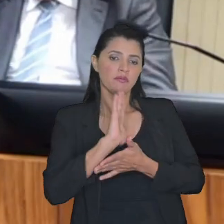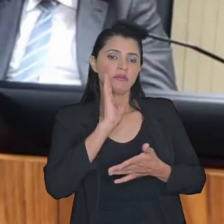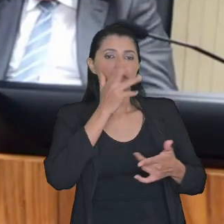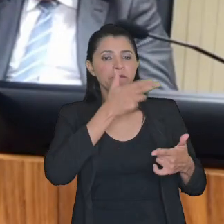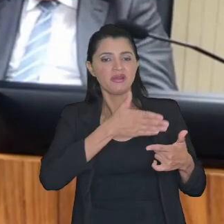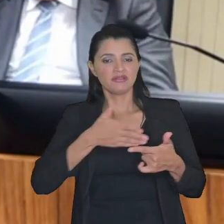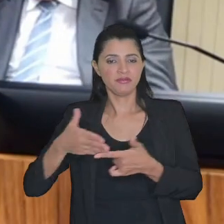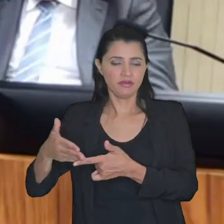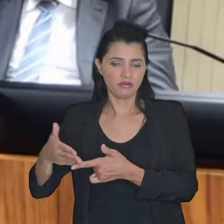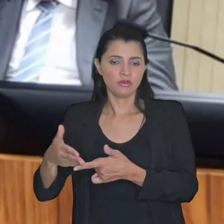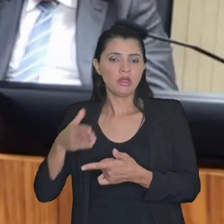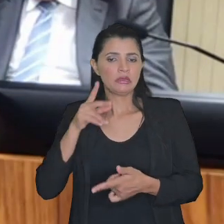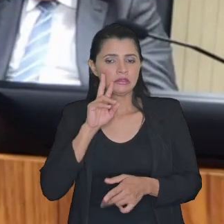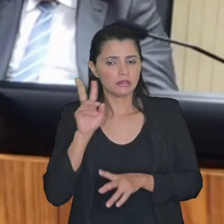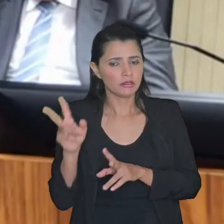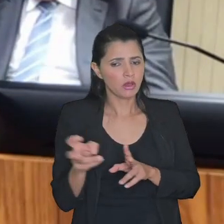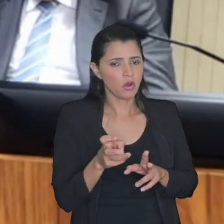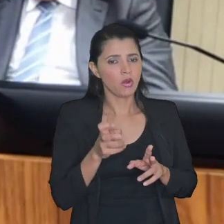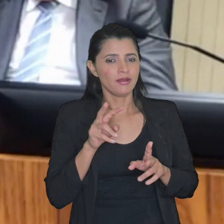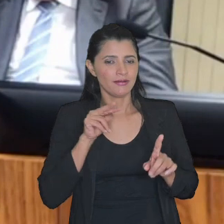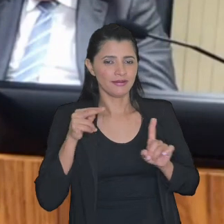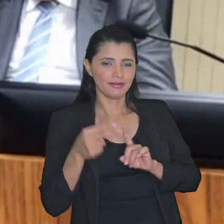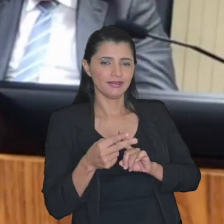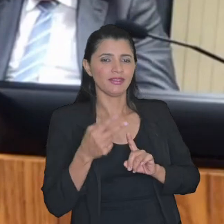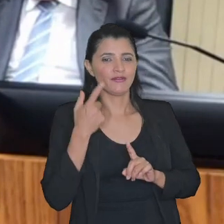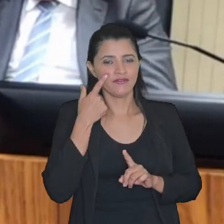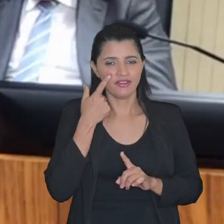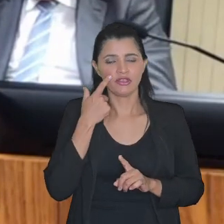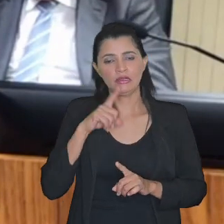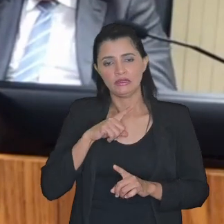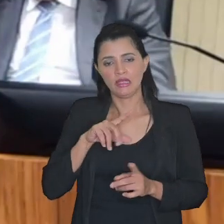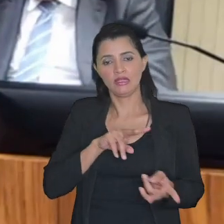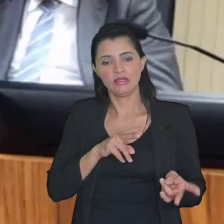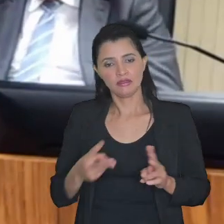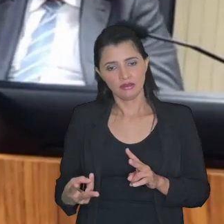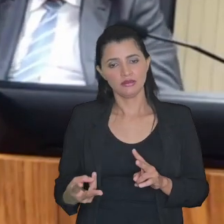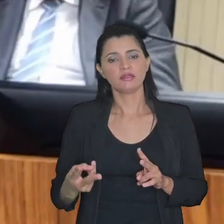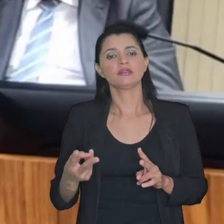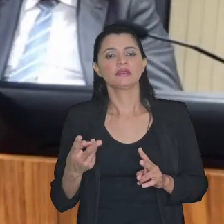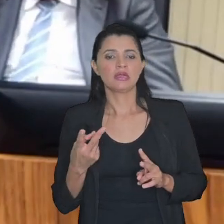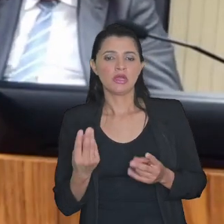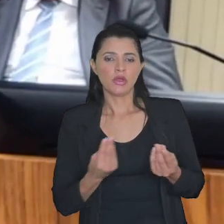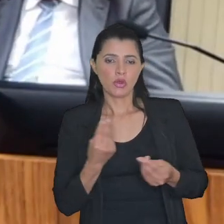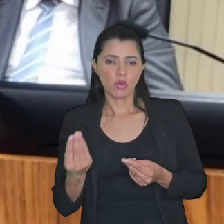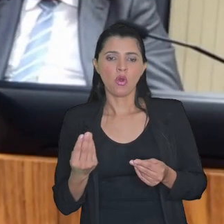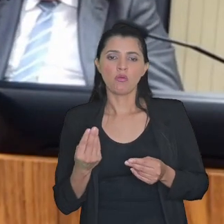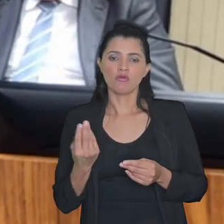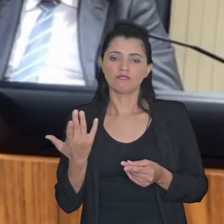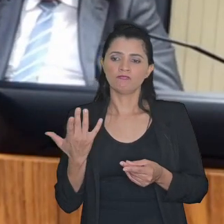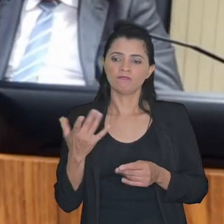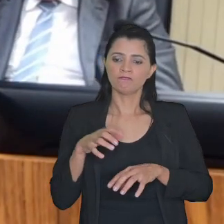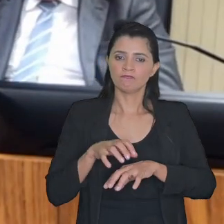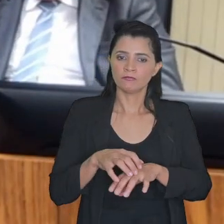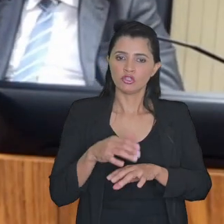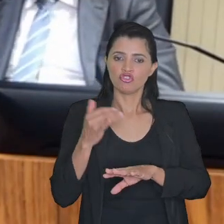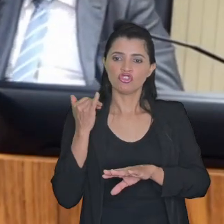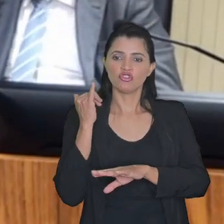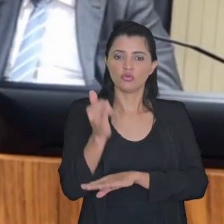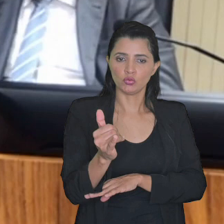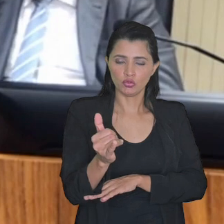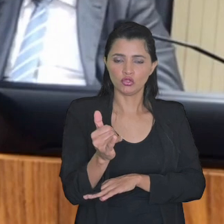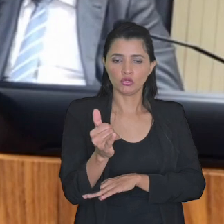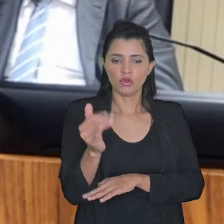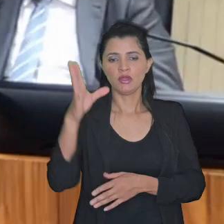parcelamento se a gente olha a coisa por esse fenômeno vejam eu tenho transação como veículo introdutor